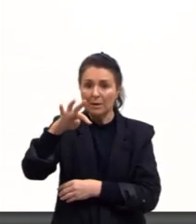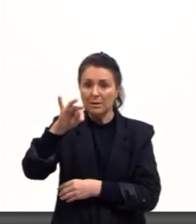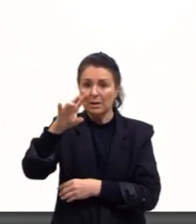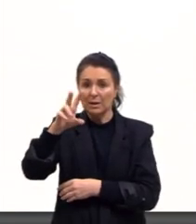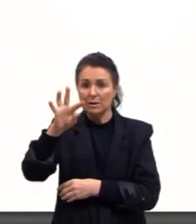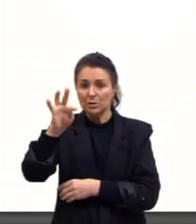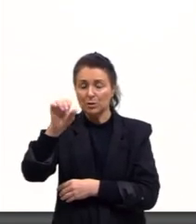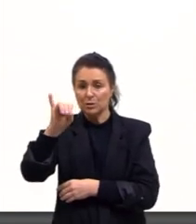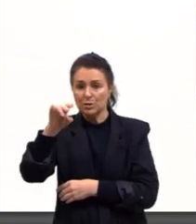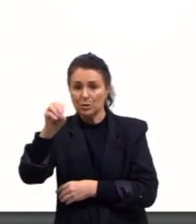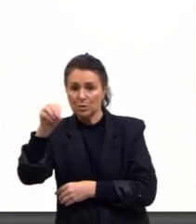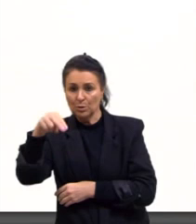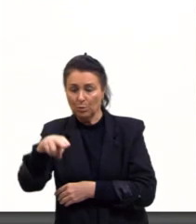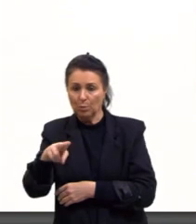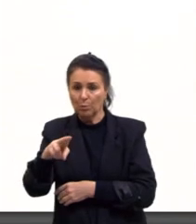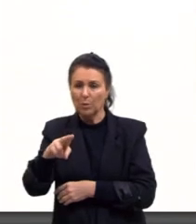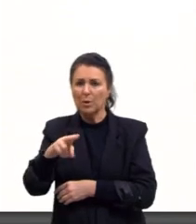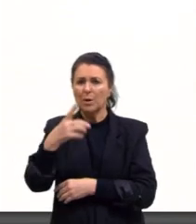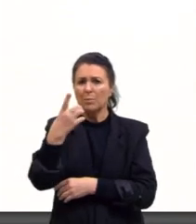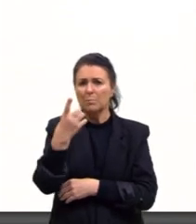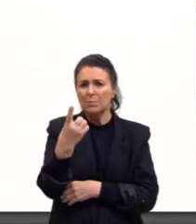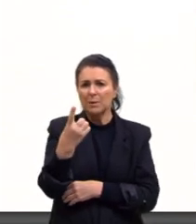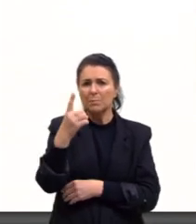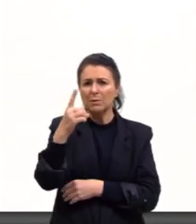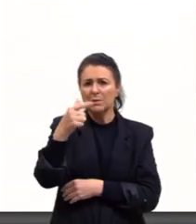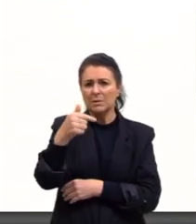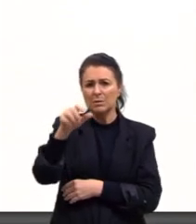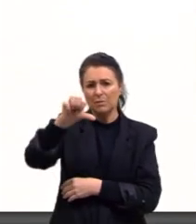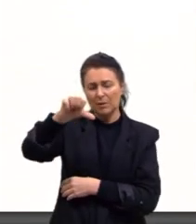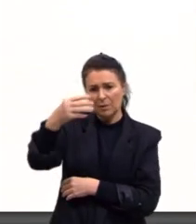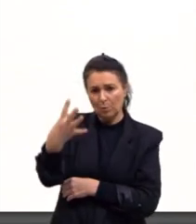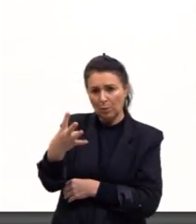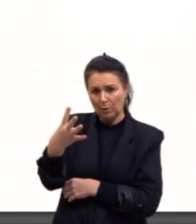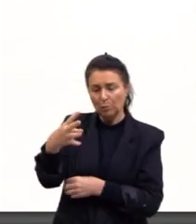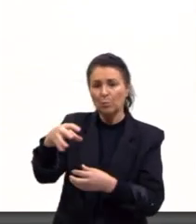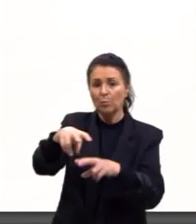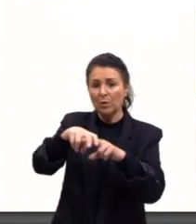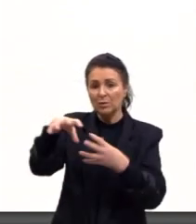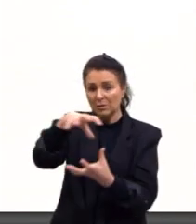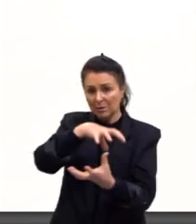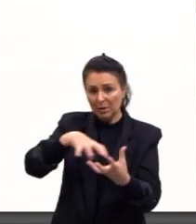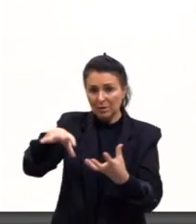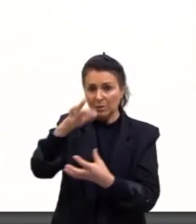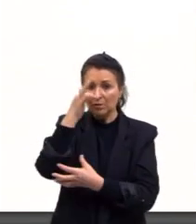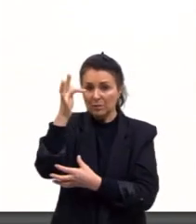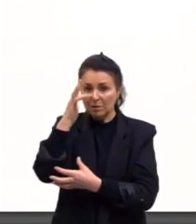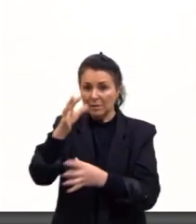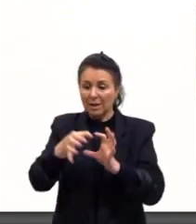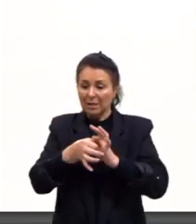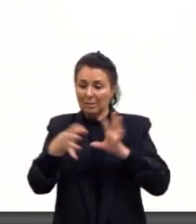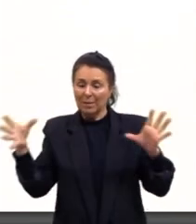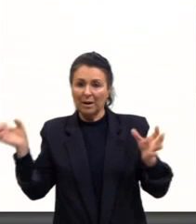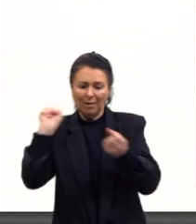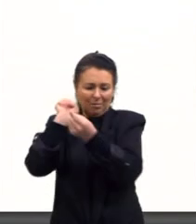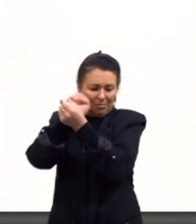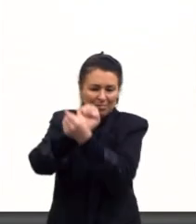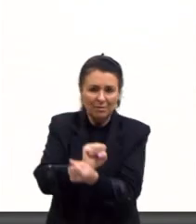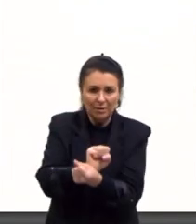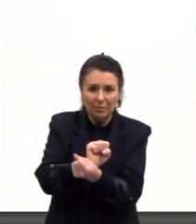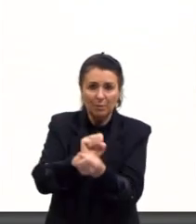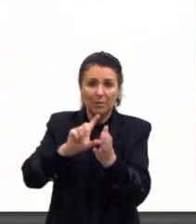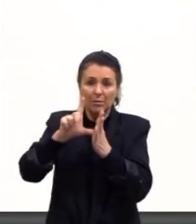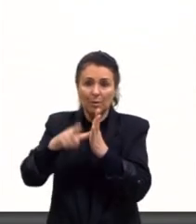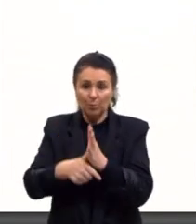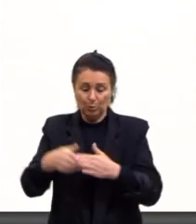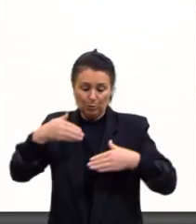1794, por causa da Revolução Francesa. Na Revolução Francesa, vão abolir a escravidão. Só que depois, quando